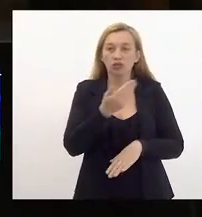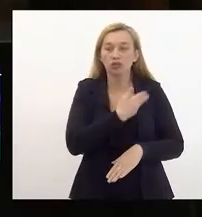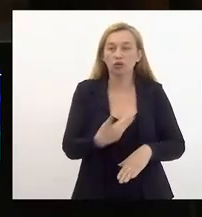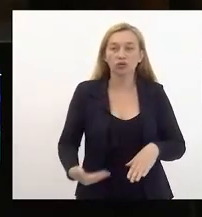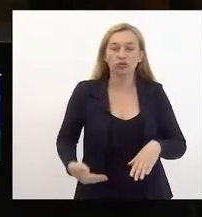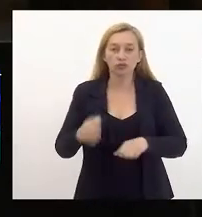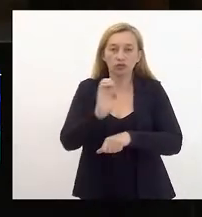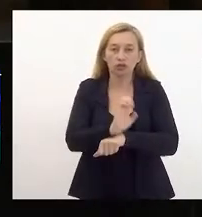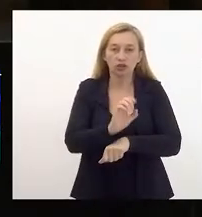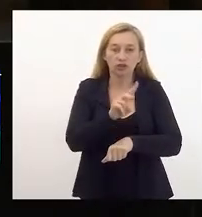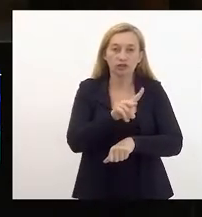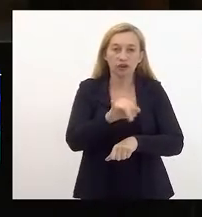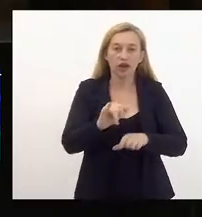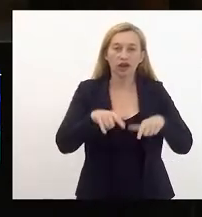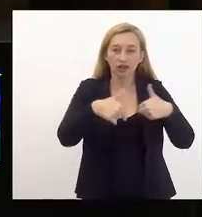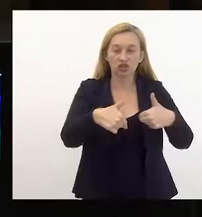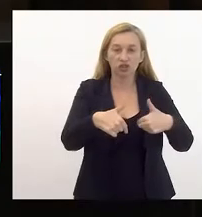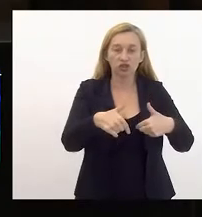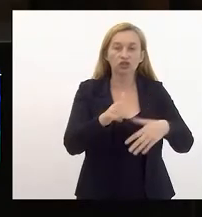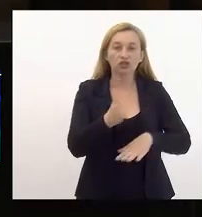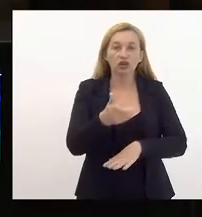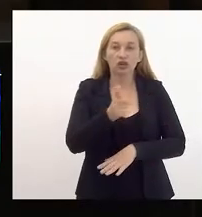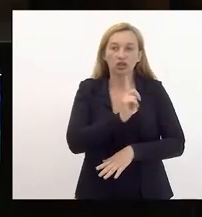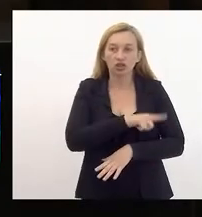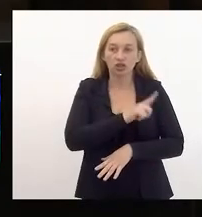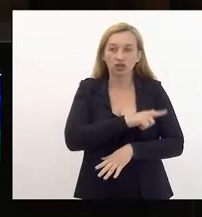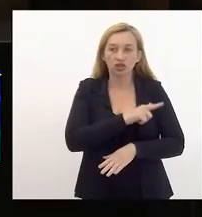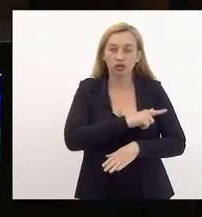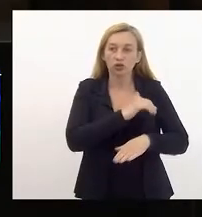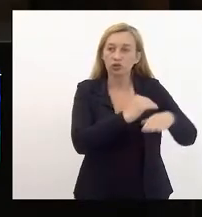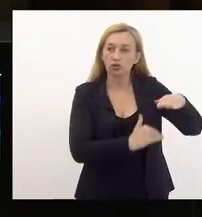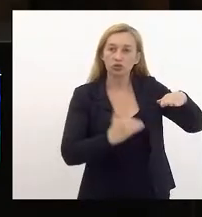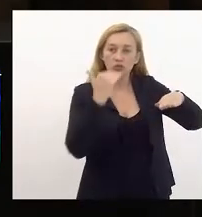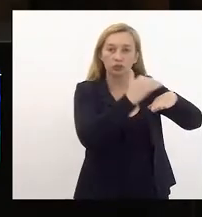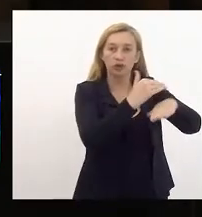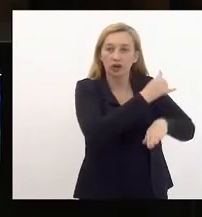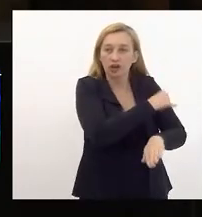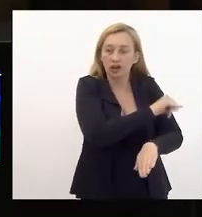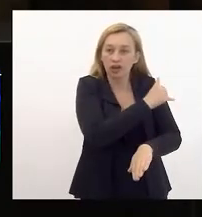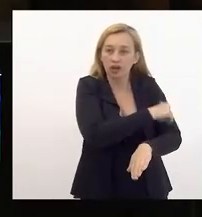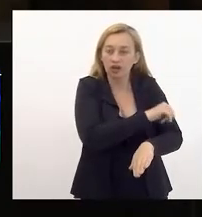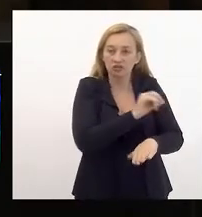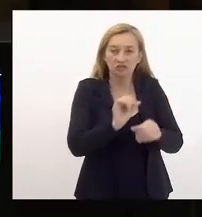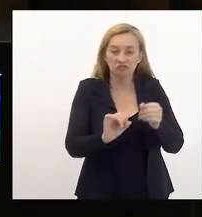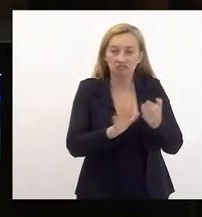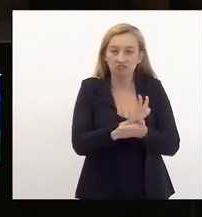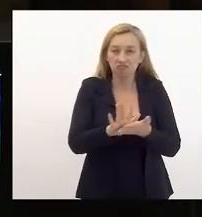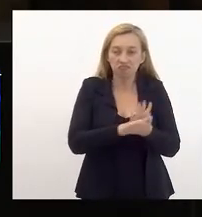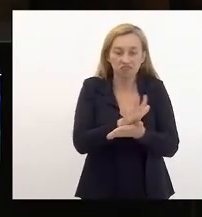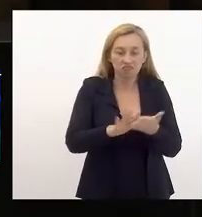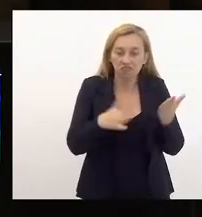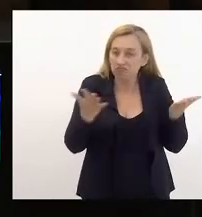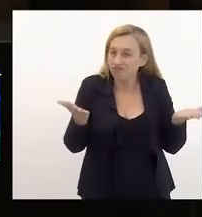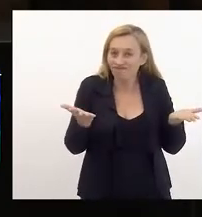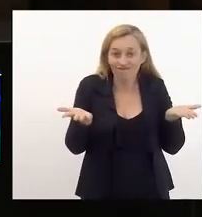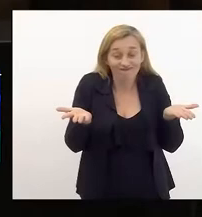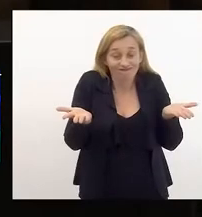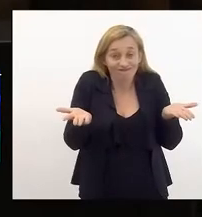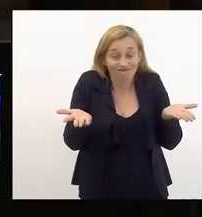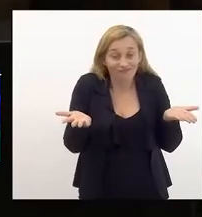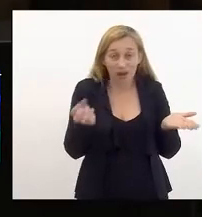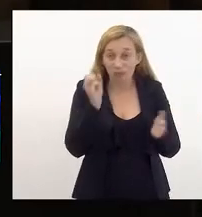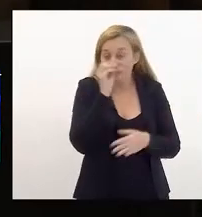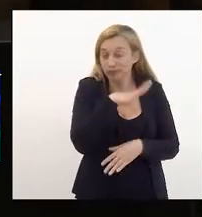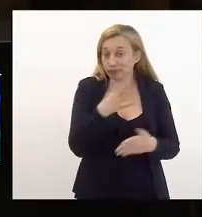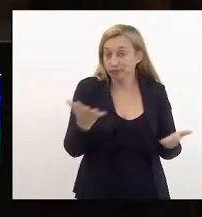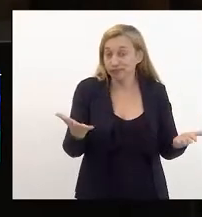aplicar já que a gestão do SuperaRio foi completamente ineficiente foi completamente absurda